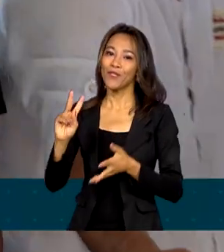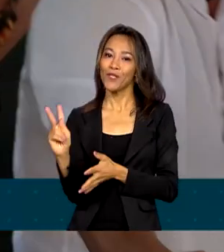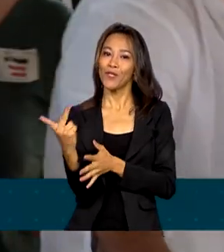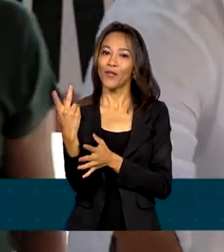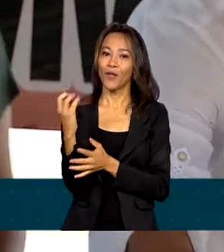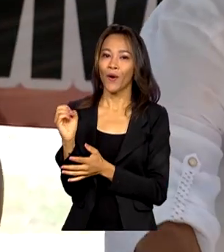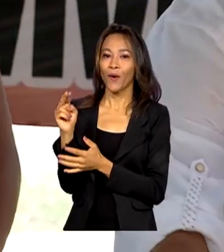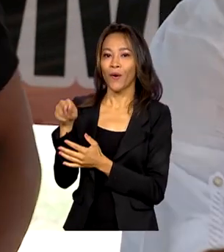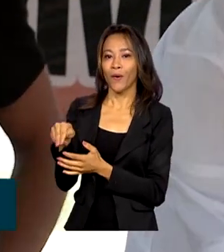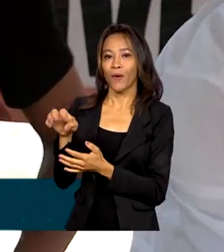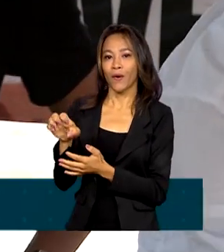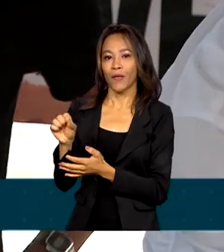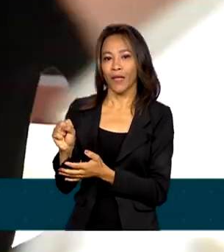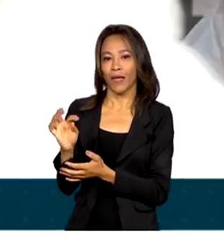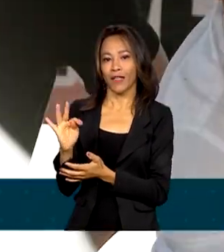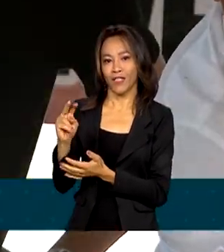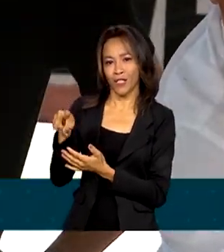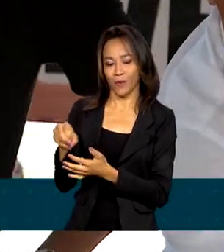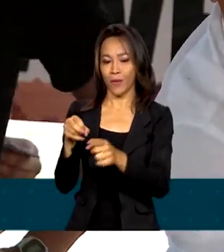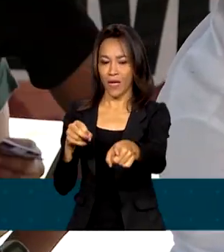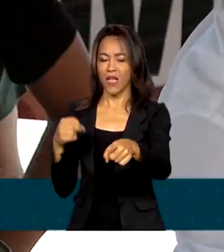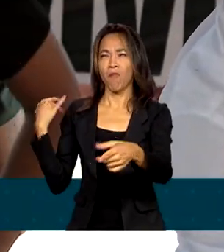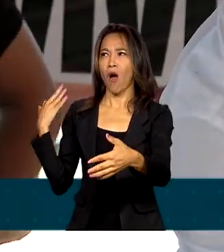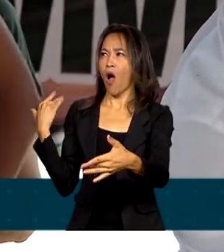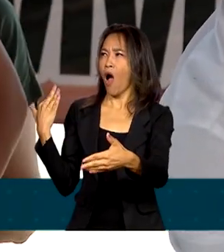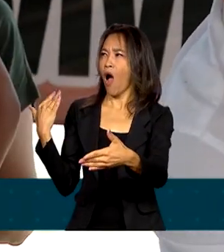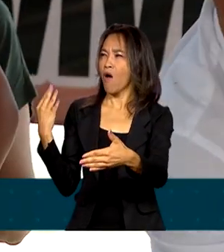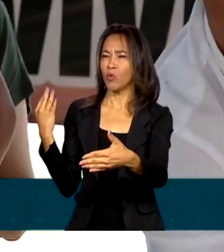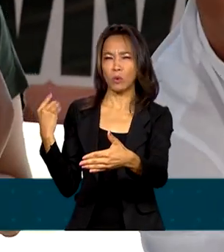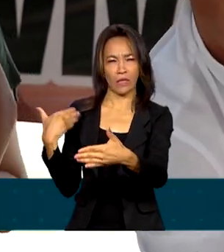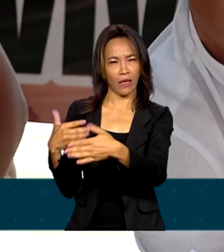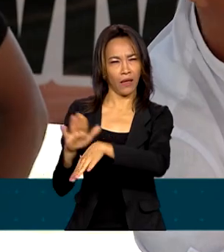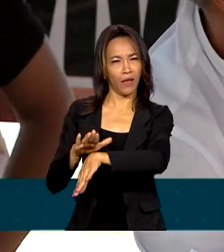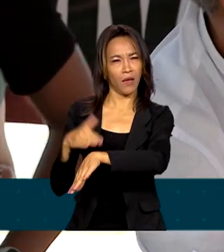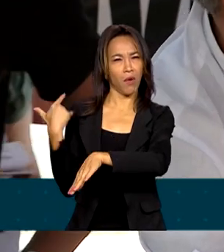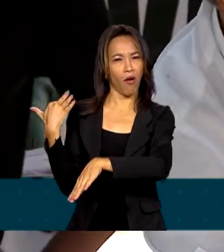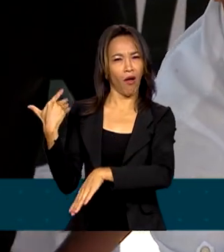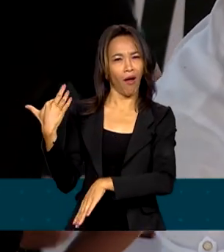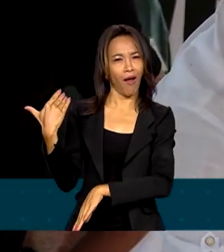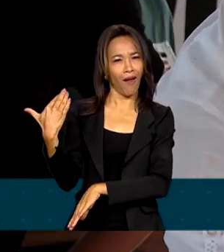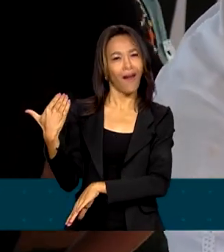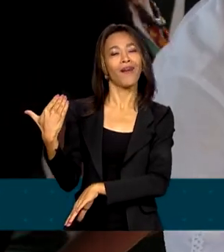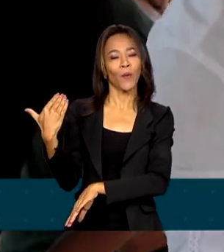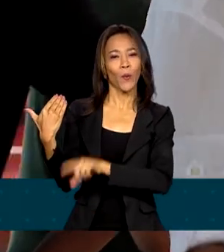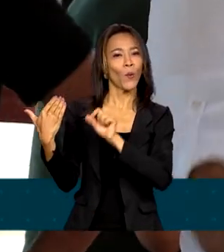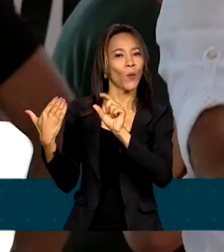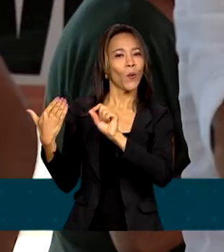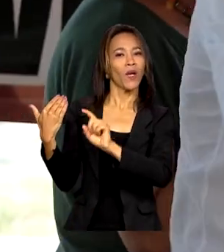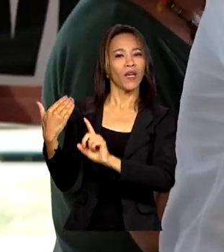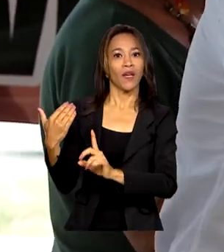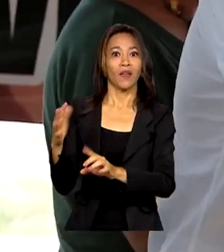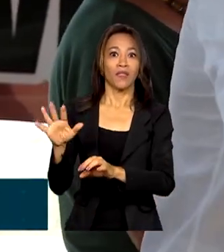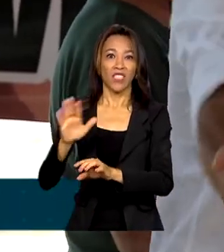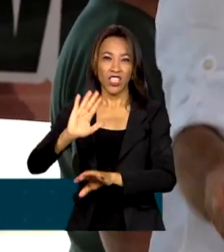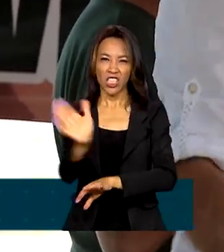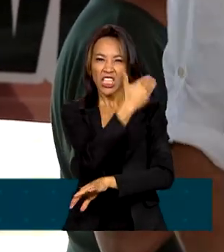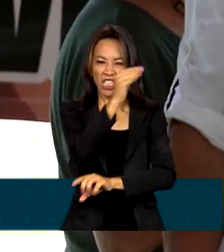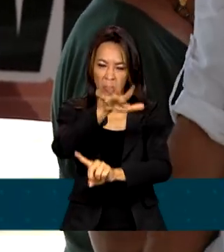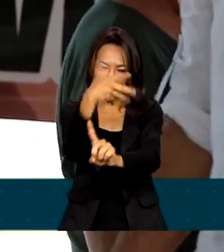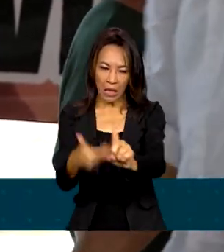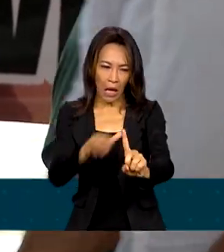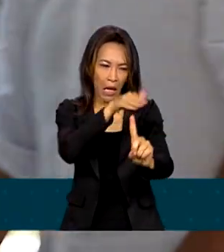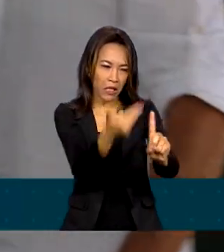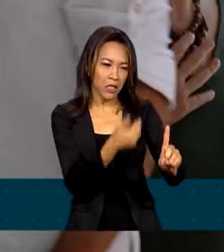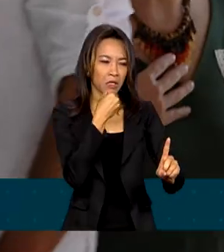muito tempo da gente retirar essas homenagens a esses torturadores, genocidas,